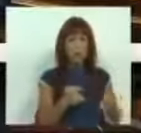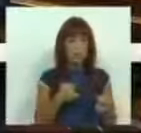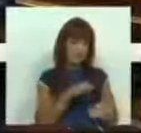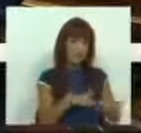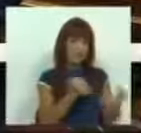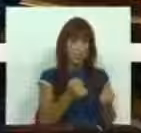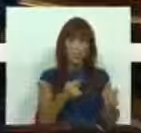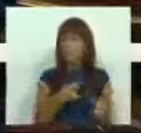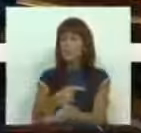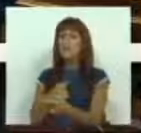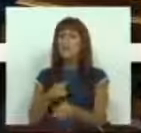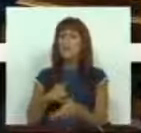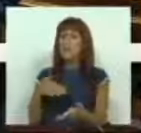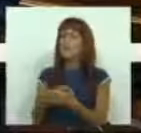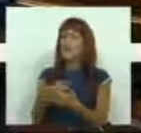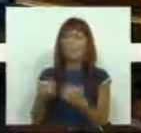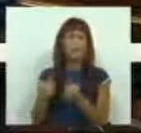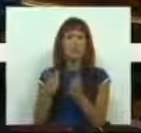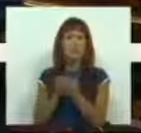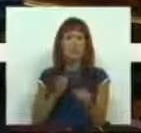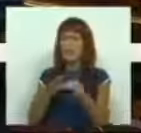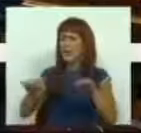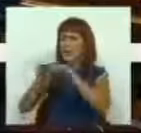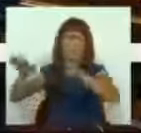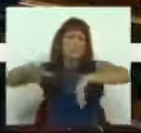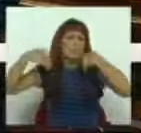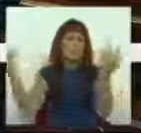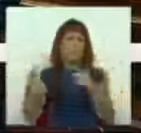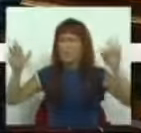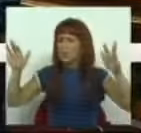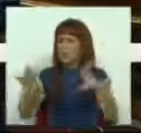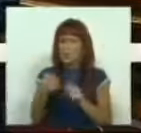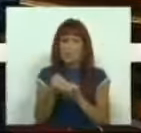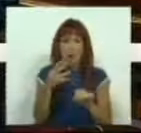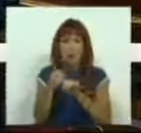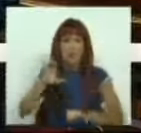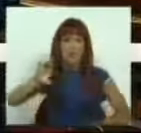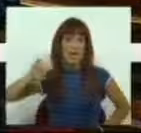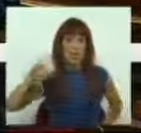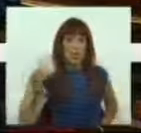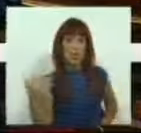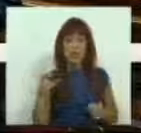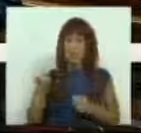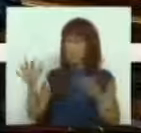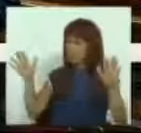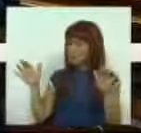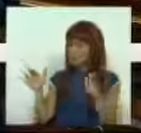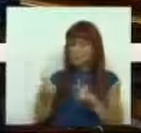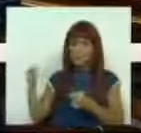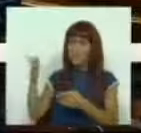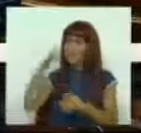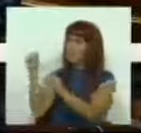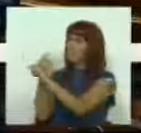automóvel, com impactos positivos a todos os níveis, seja a diminuição de emissões de CO2, seja a diminuição de